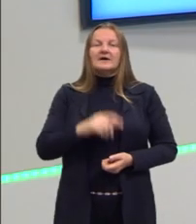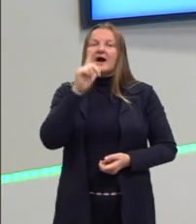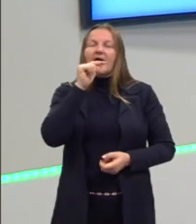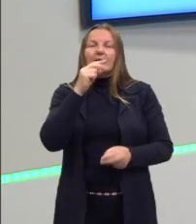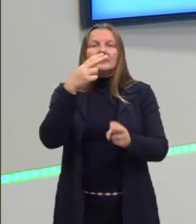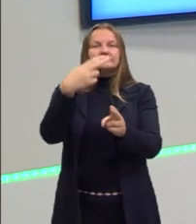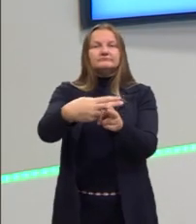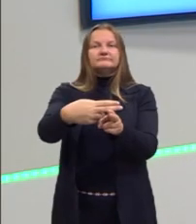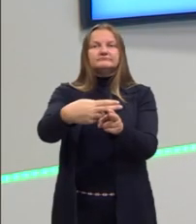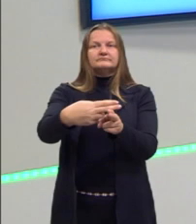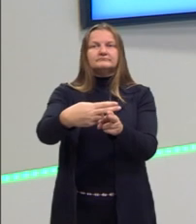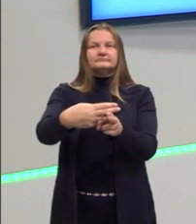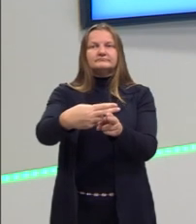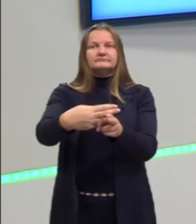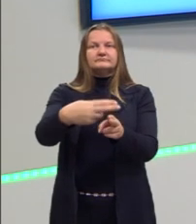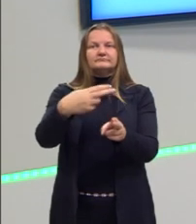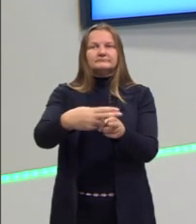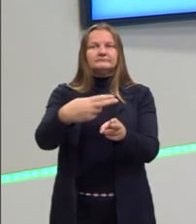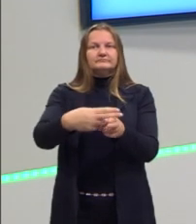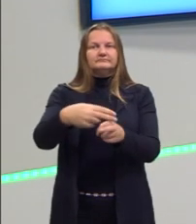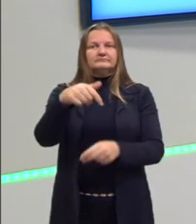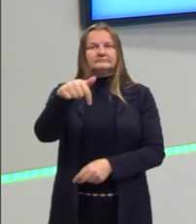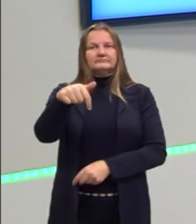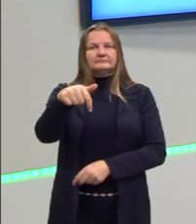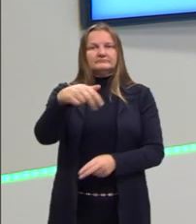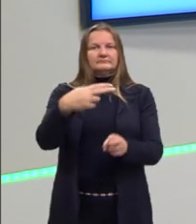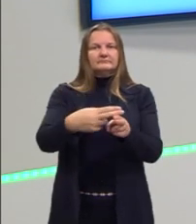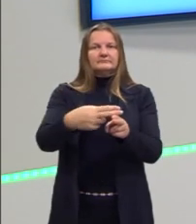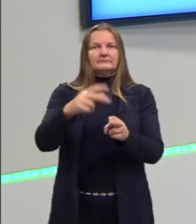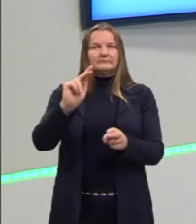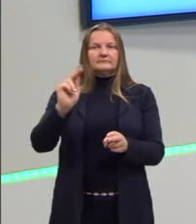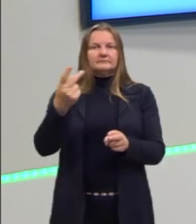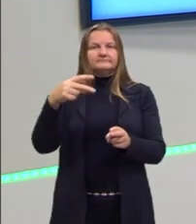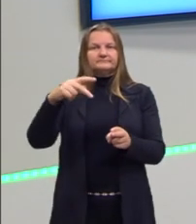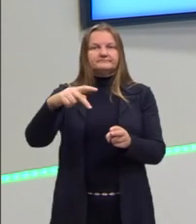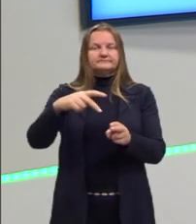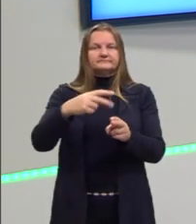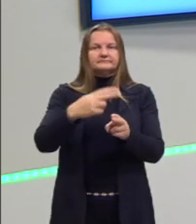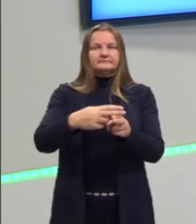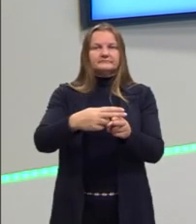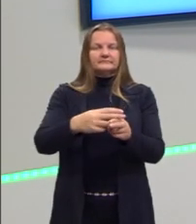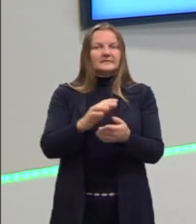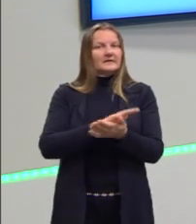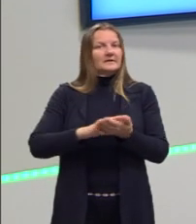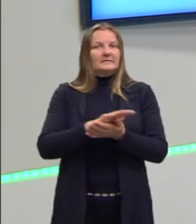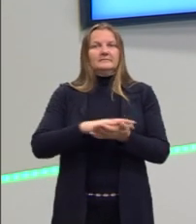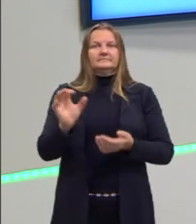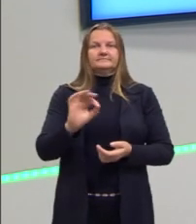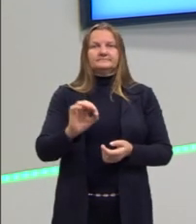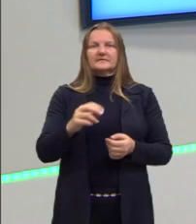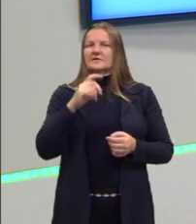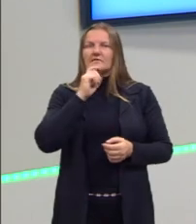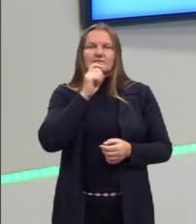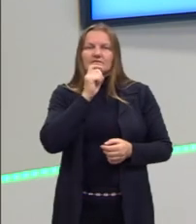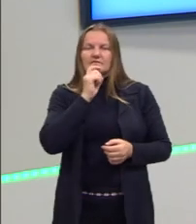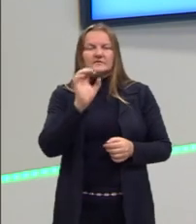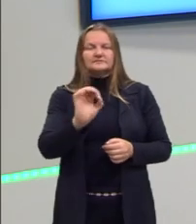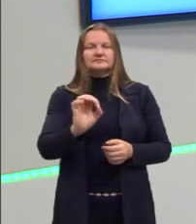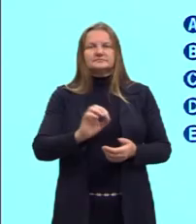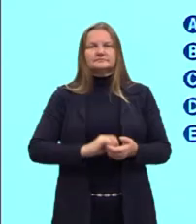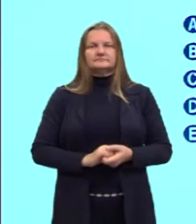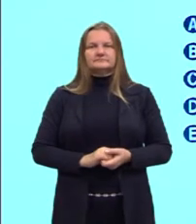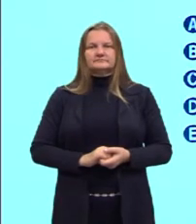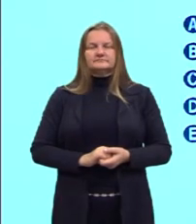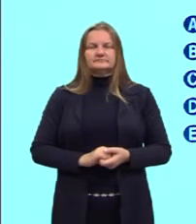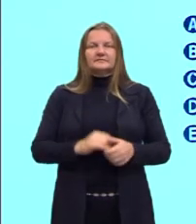da água sempre vai ser neutro? Vai ser igual a 7? Então, essa reação não vai ocorrer. A minha solução vai continuar. Sendo verde, não